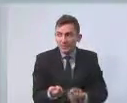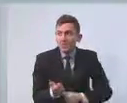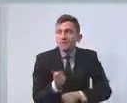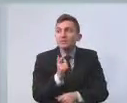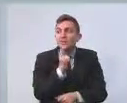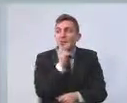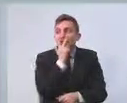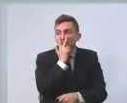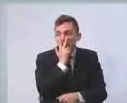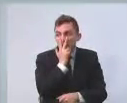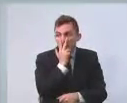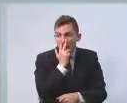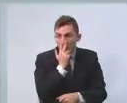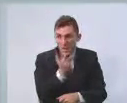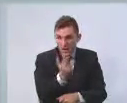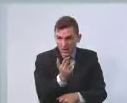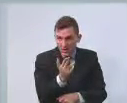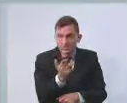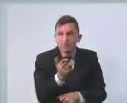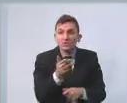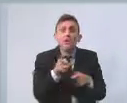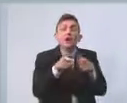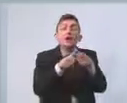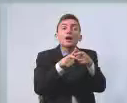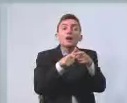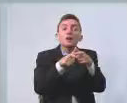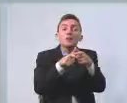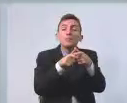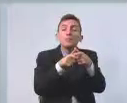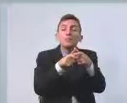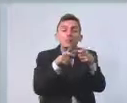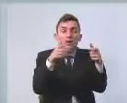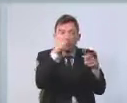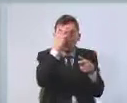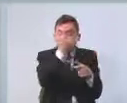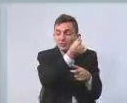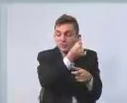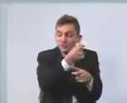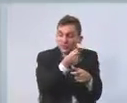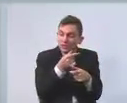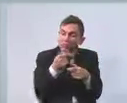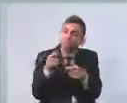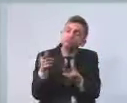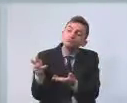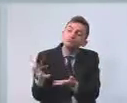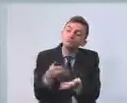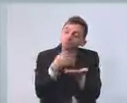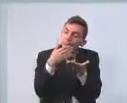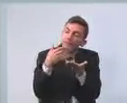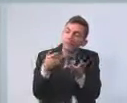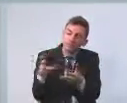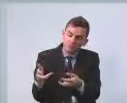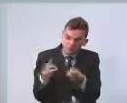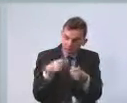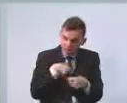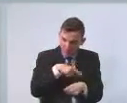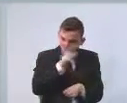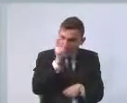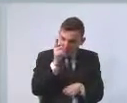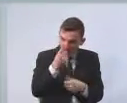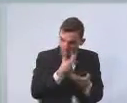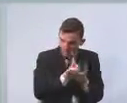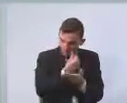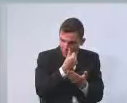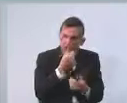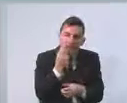acho que a maioria daquele dinheiro que eles arrecardam, nada é para ir até o restaurante ali de um real para almoçar,